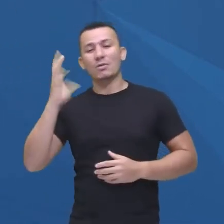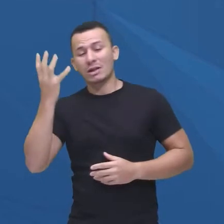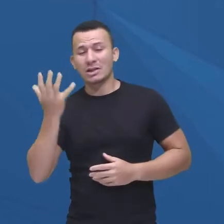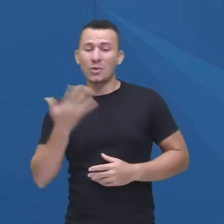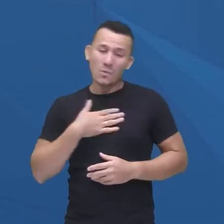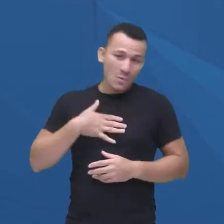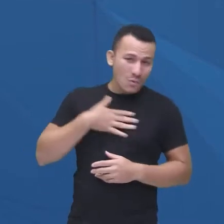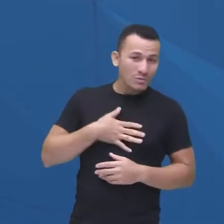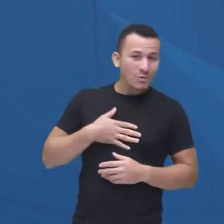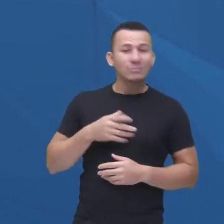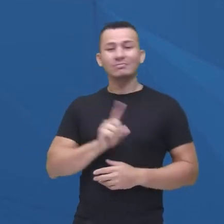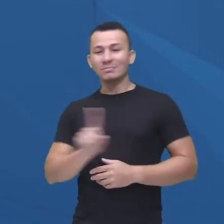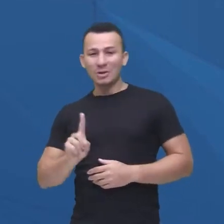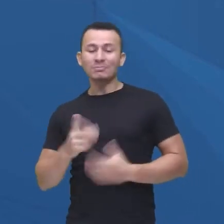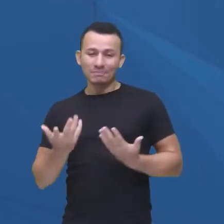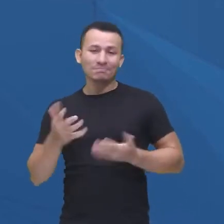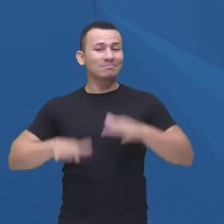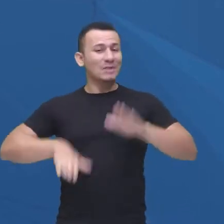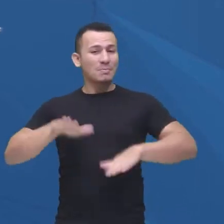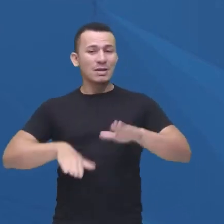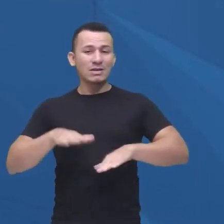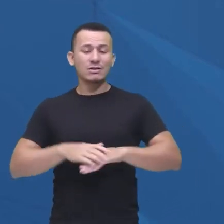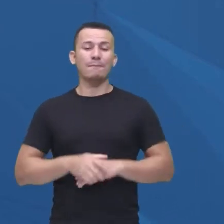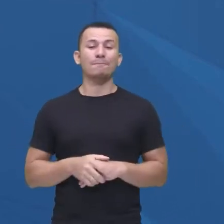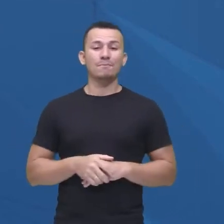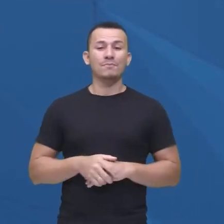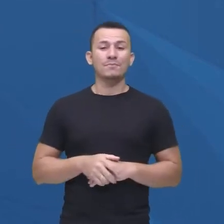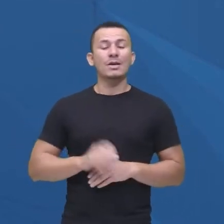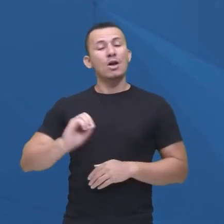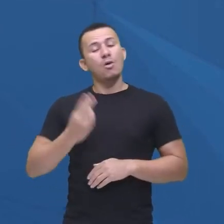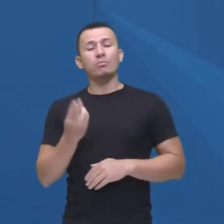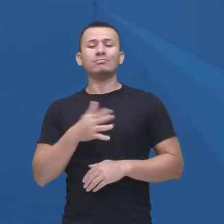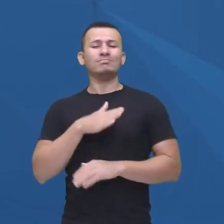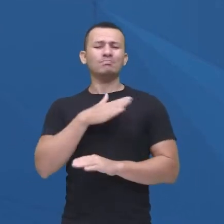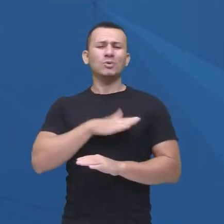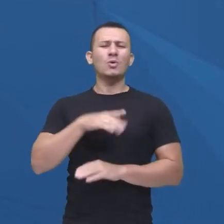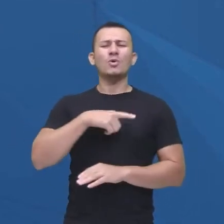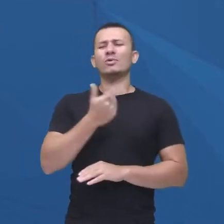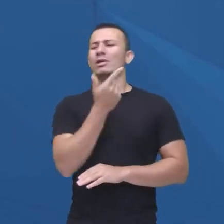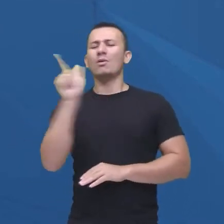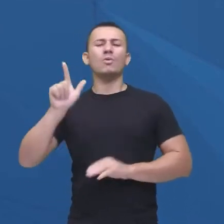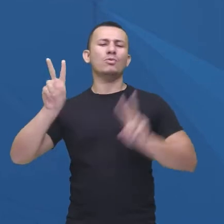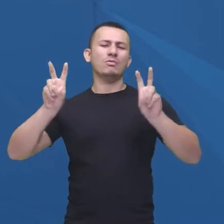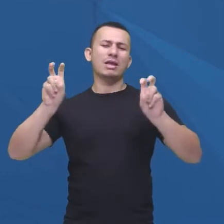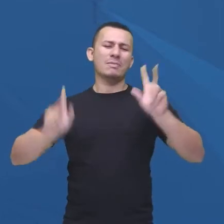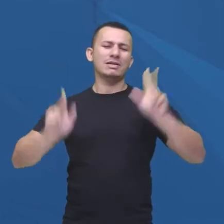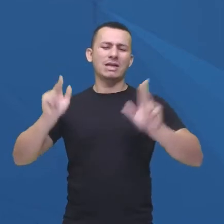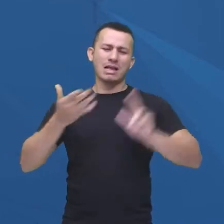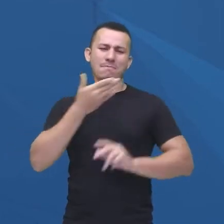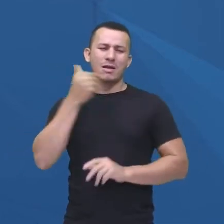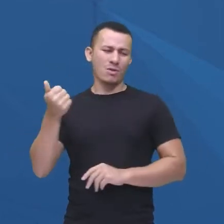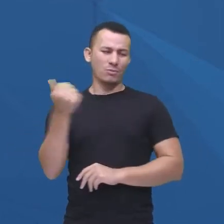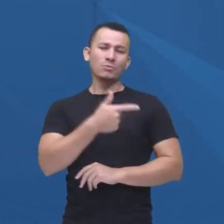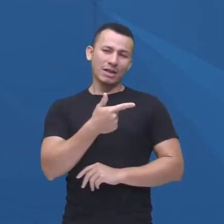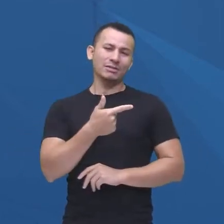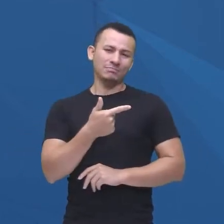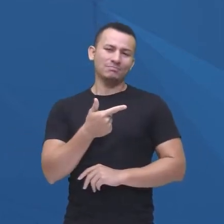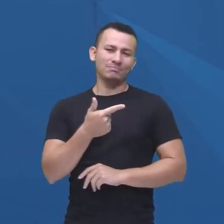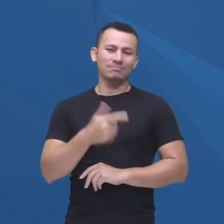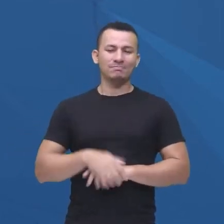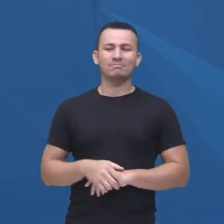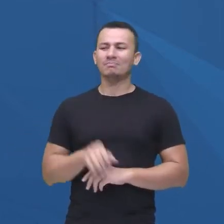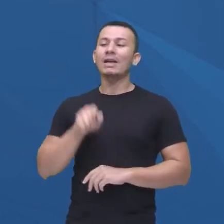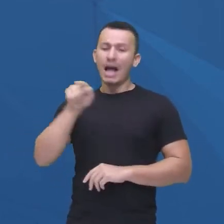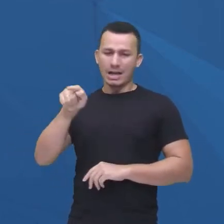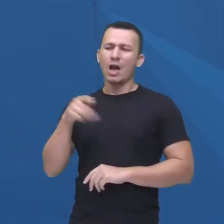gostou ou não. E às vezes realmente a gente não vai gostar, a gente tem outras preferências, né? A gente se identifica com